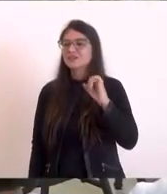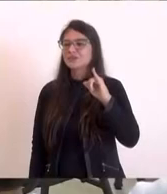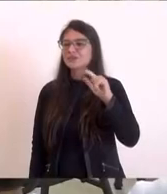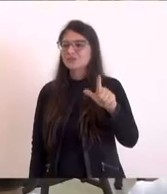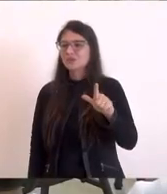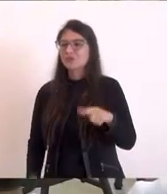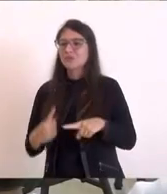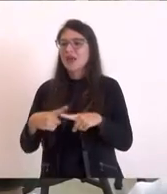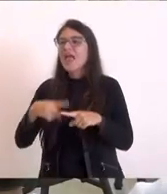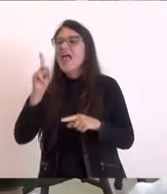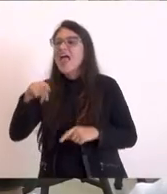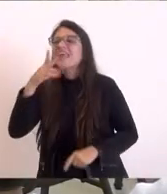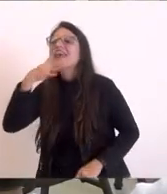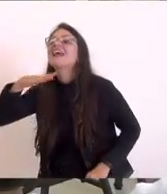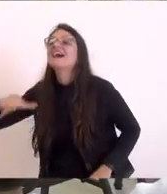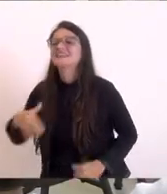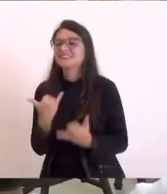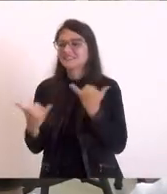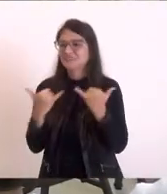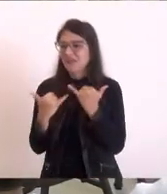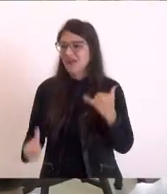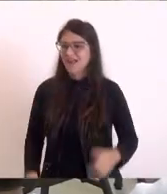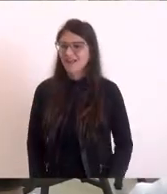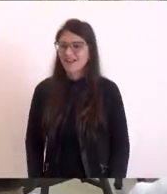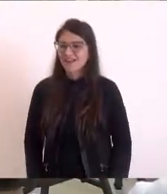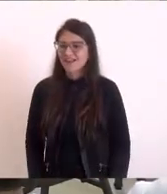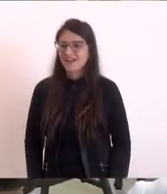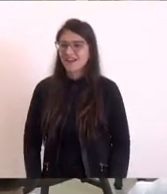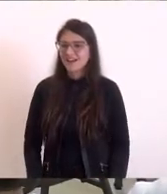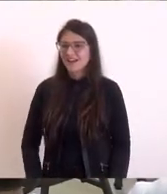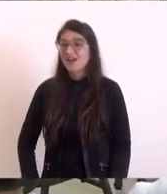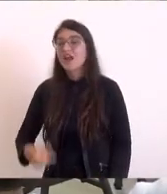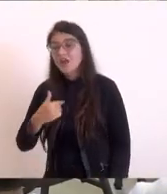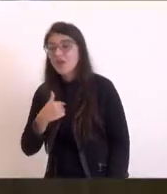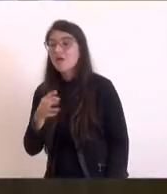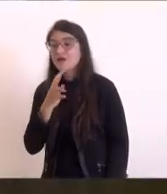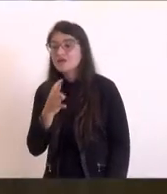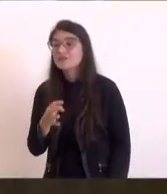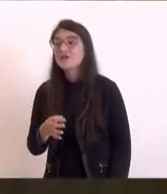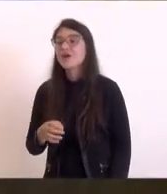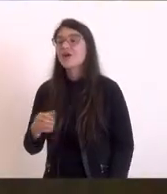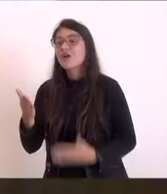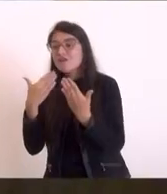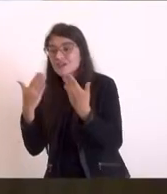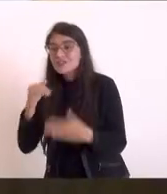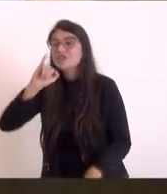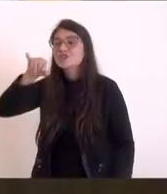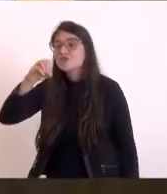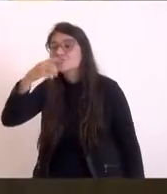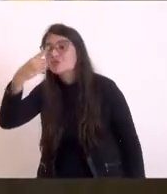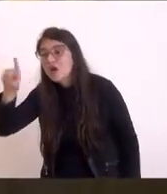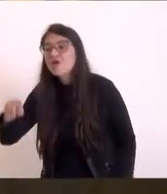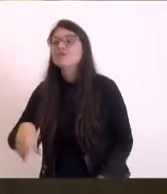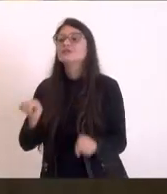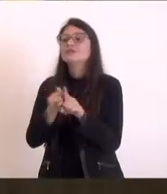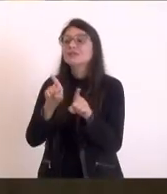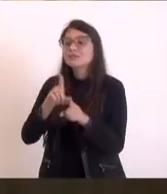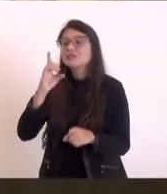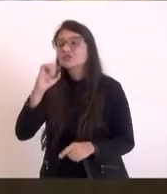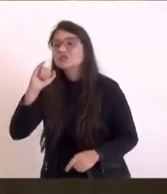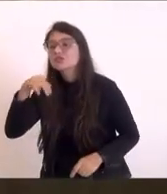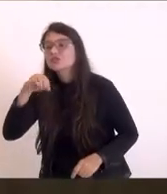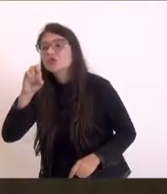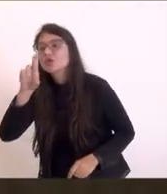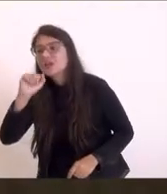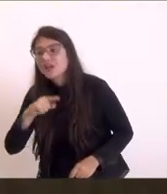João que foi prefeito comigo quando eu fui prefeito no meu segundo mandato e de Norá o pai de de Vantuiu